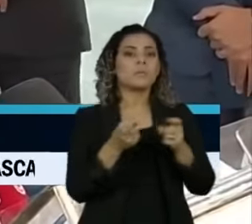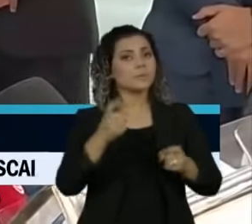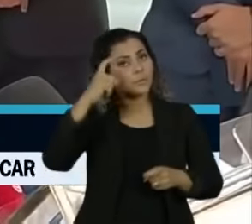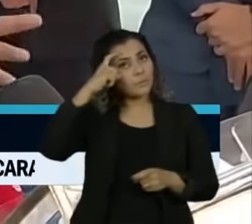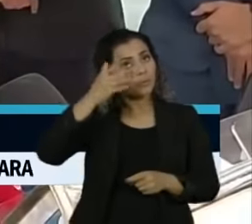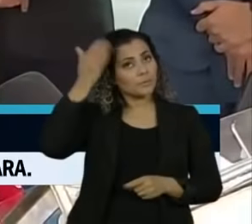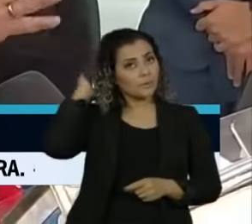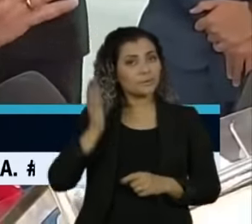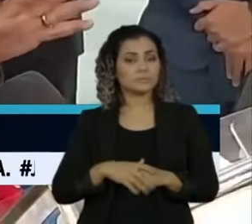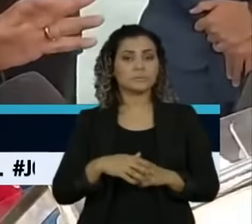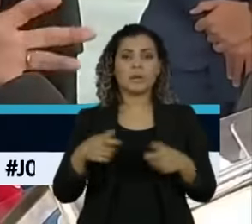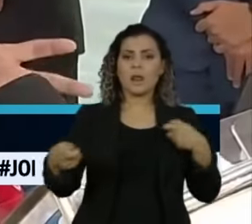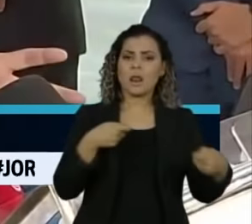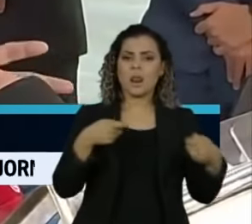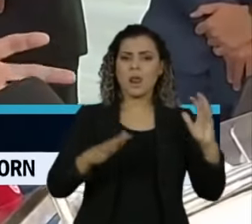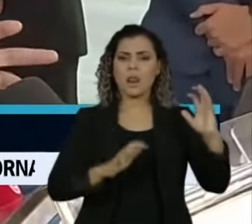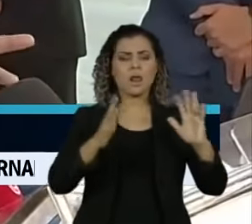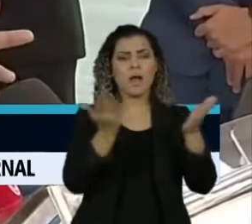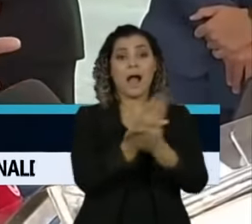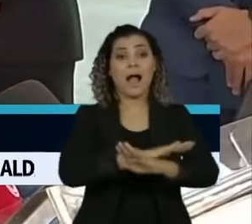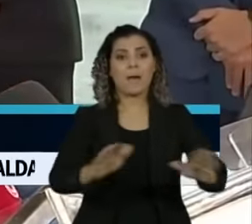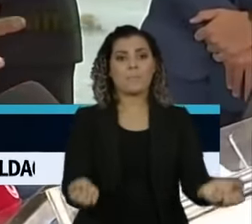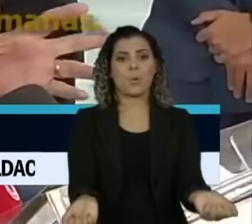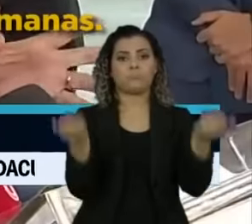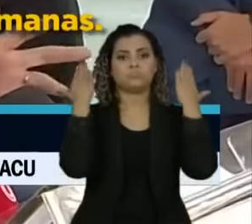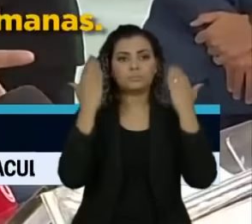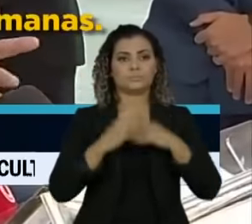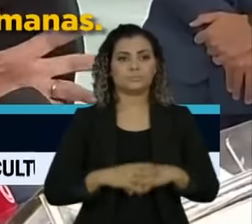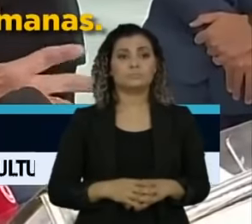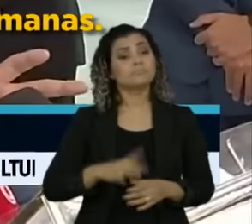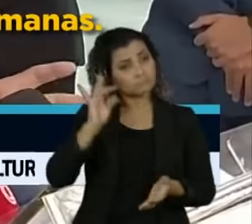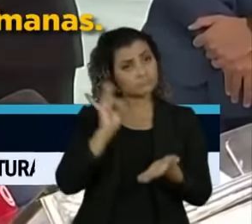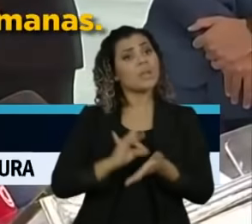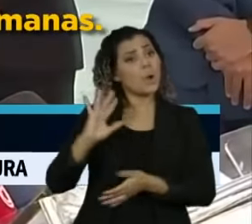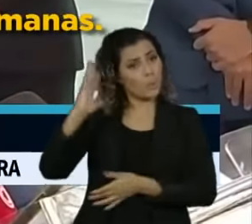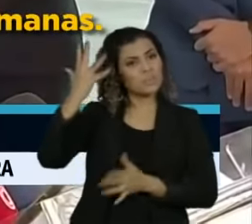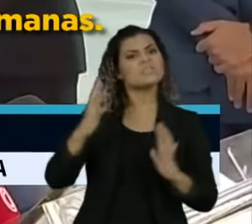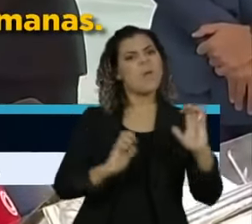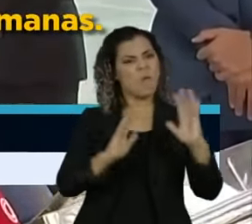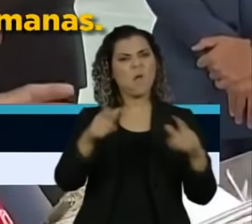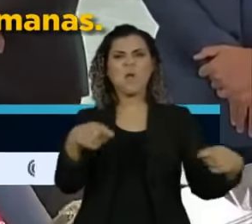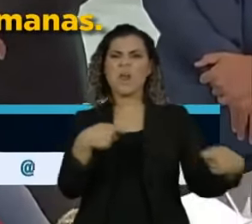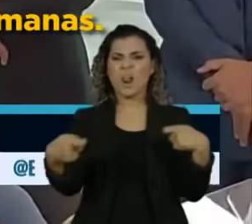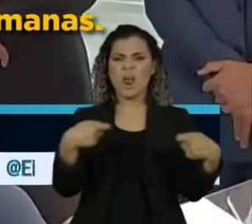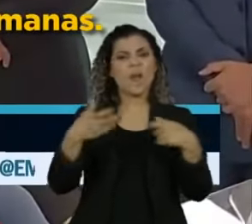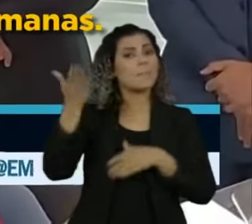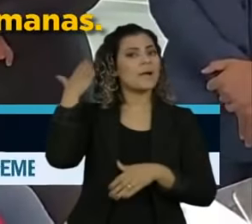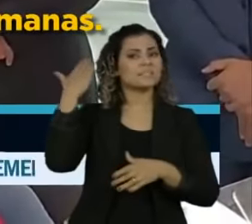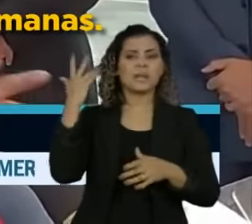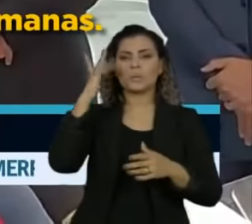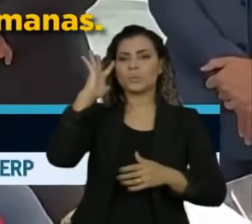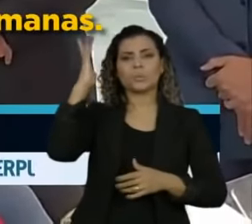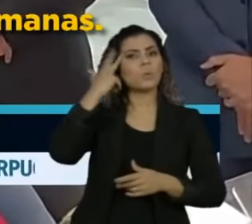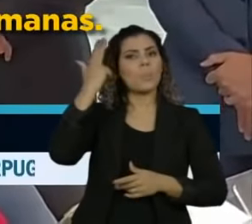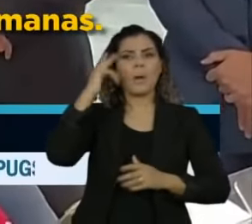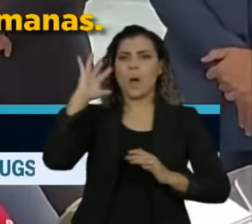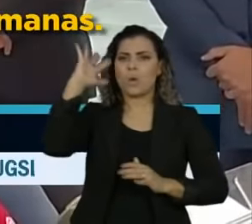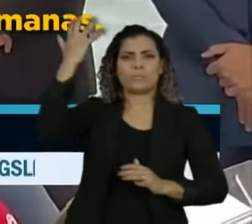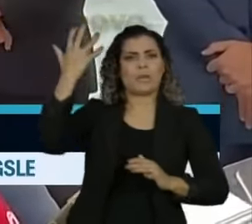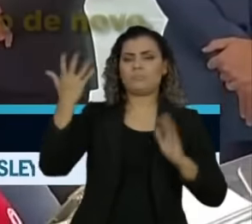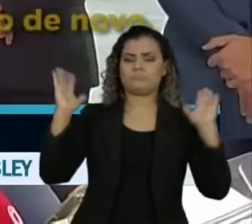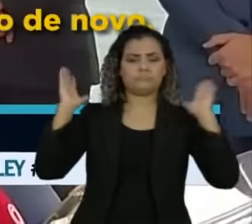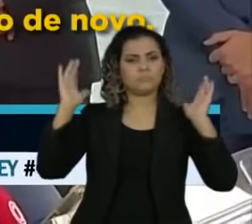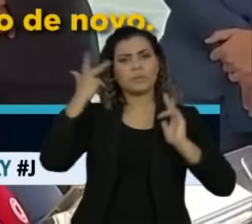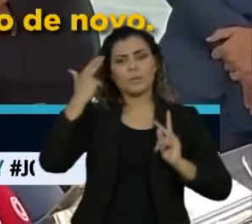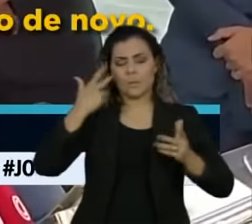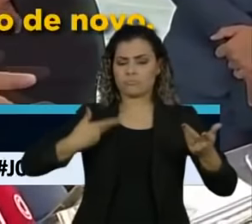afirmar que os desentendimentos eram águas passadas. Houve turbulência, é normal, são relações humanas